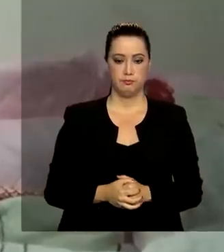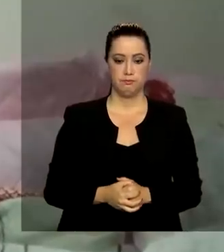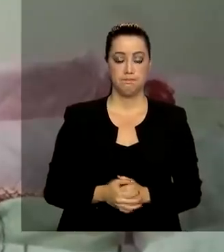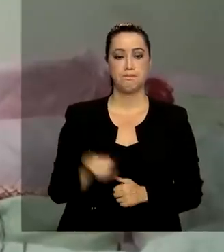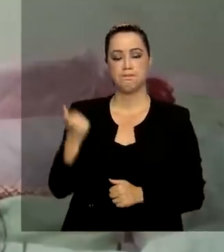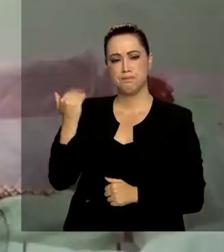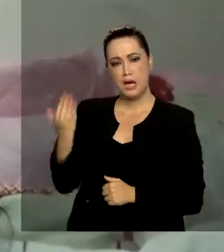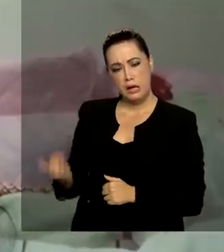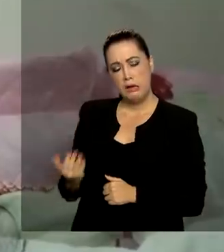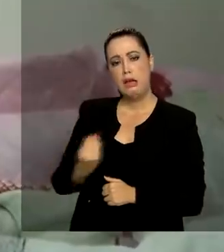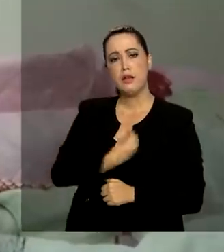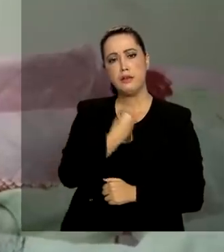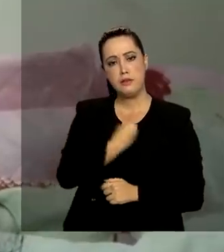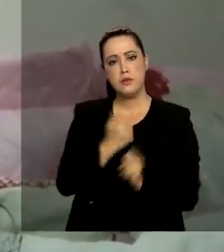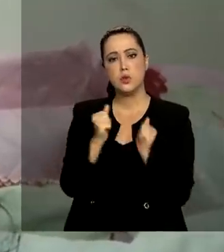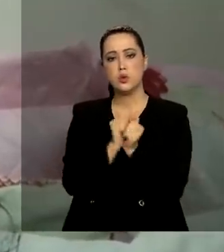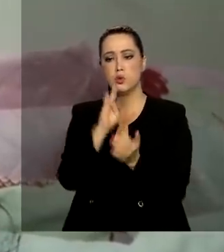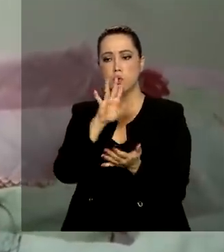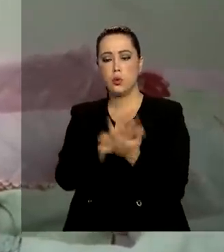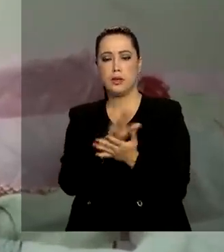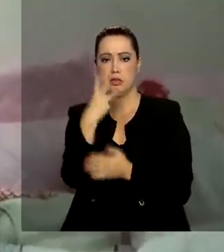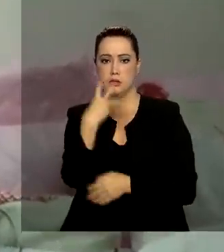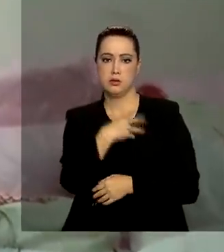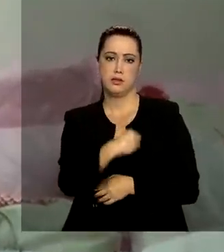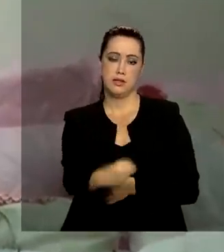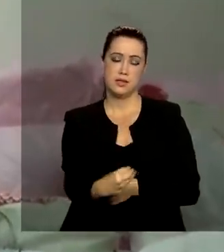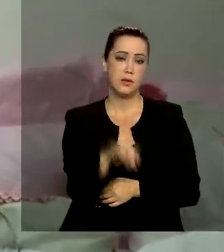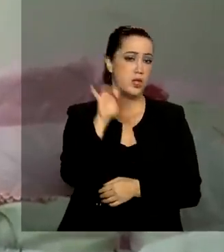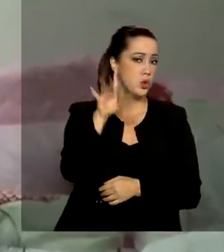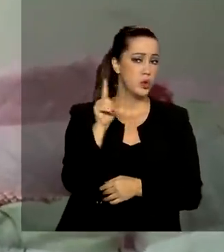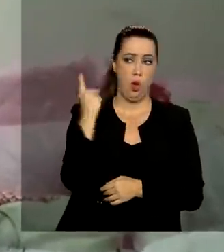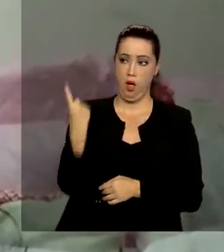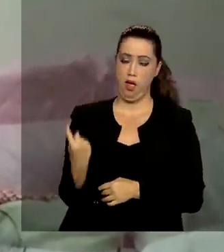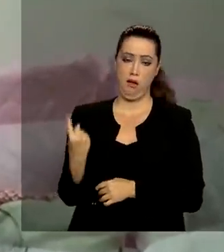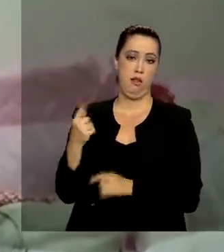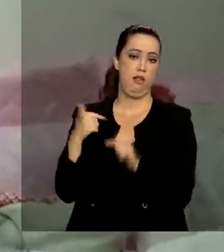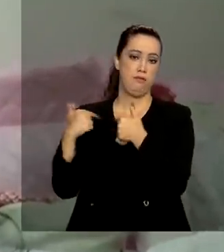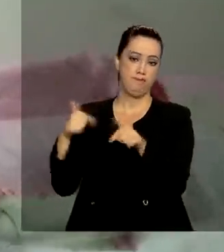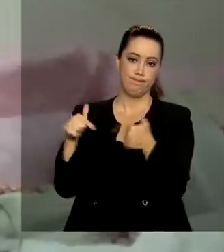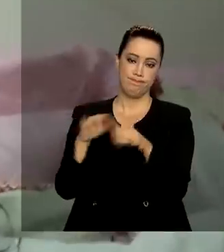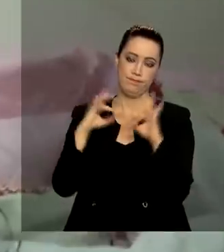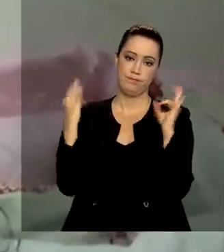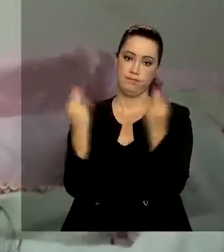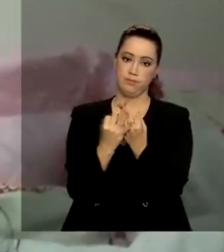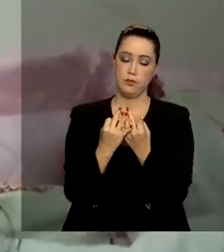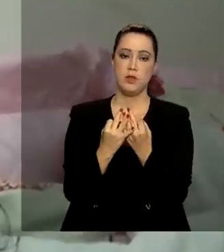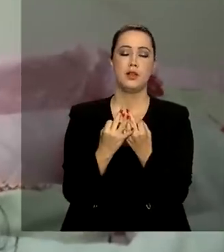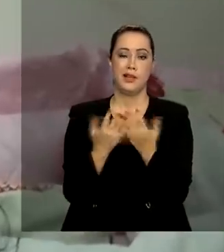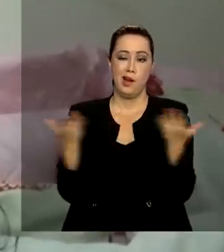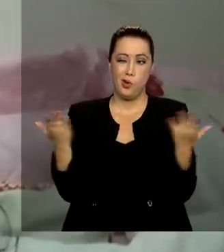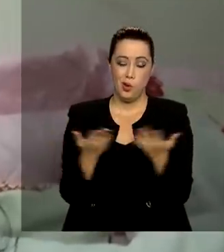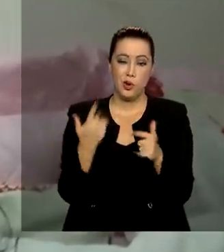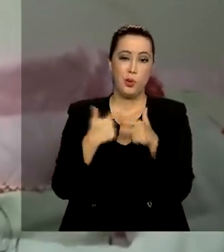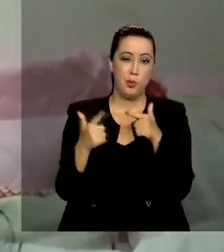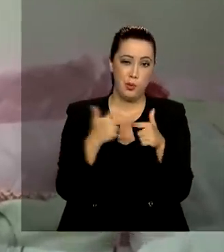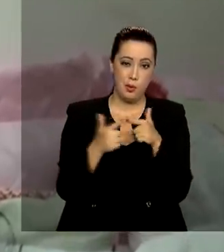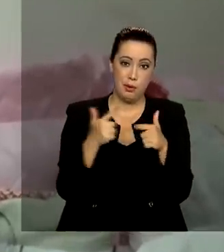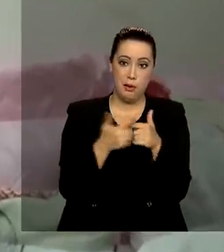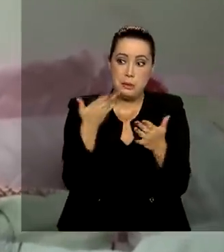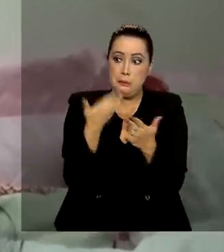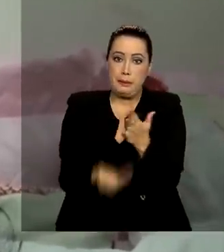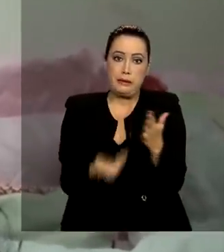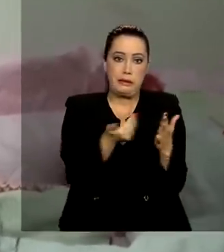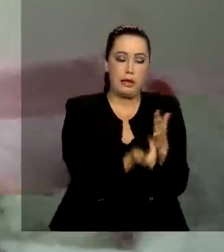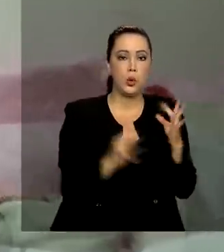Valdirene mora com o marido e três filhos. E só ela trabalha na família. Com a pandemia, perdeu